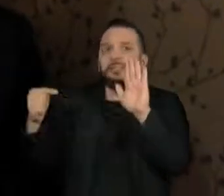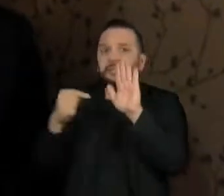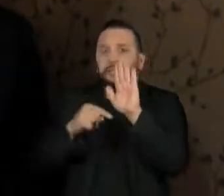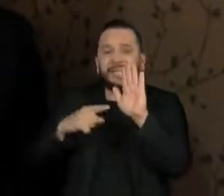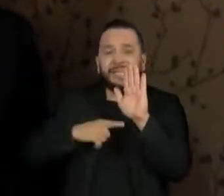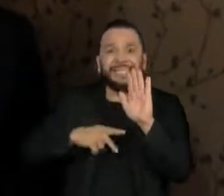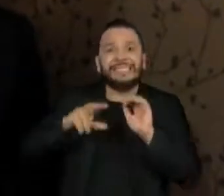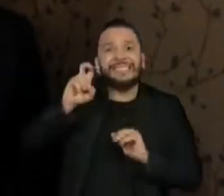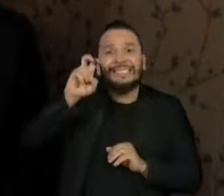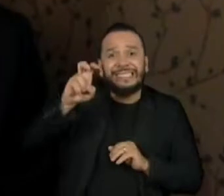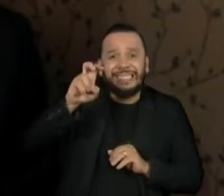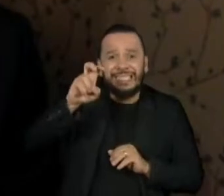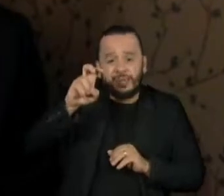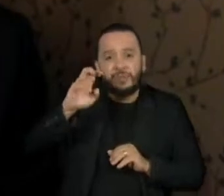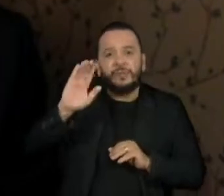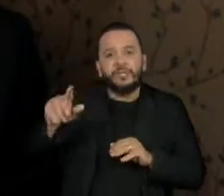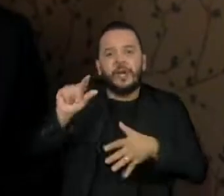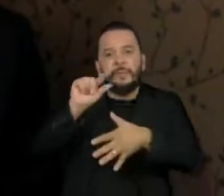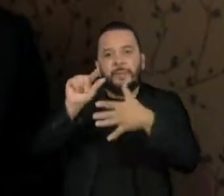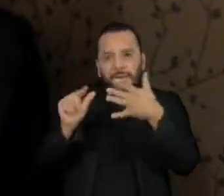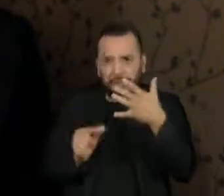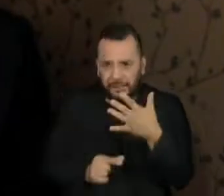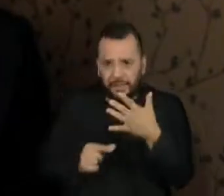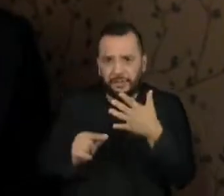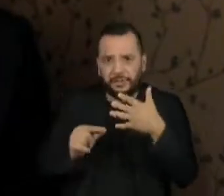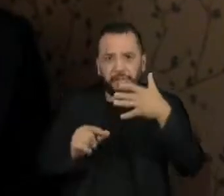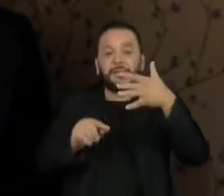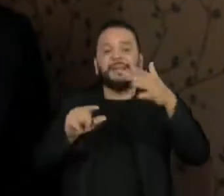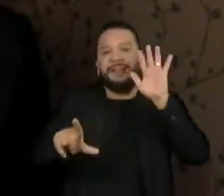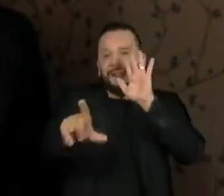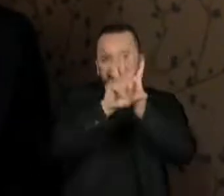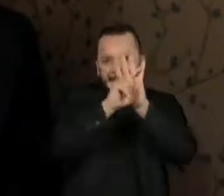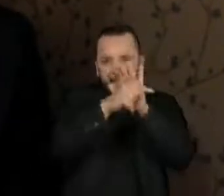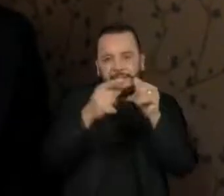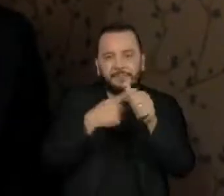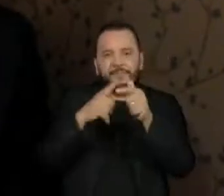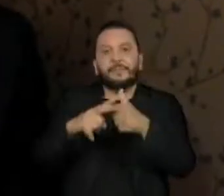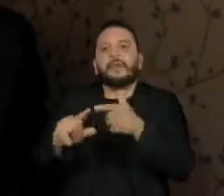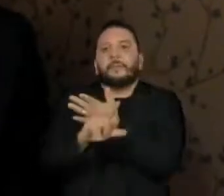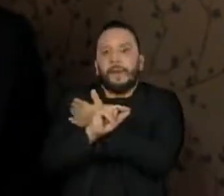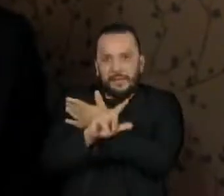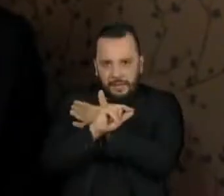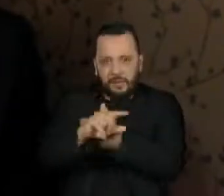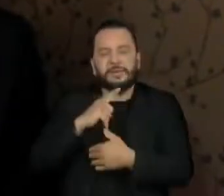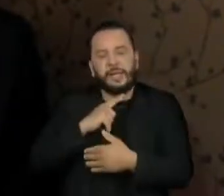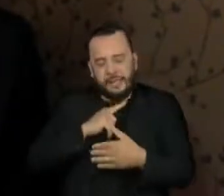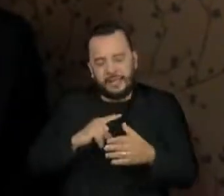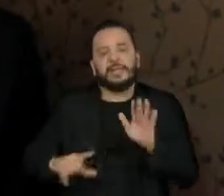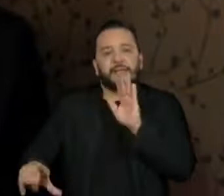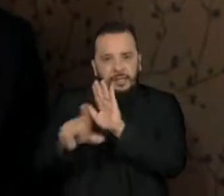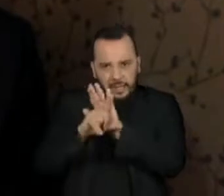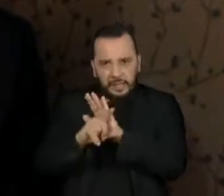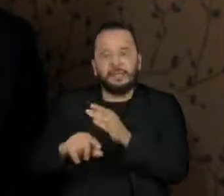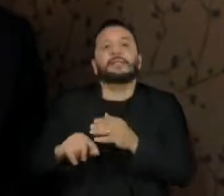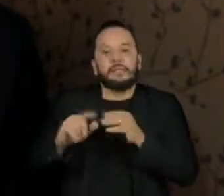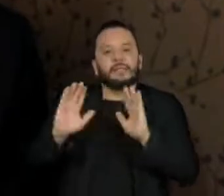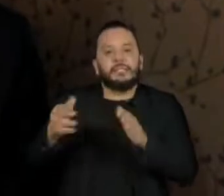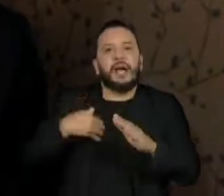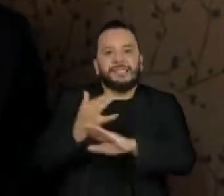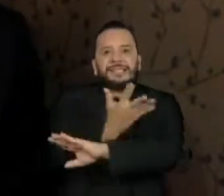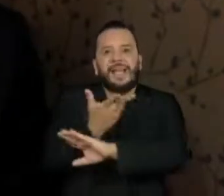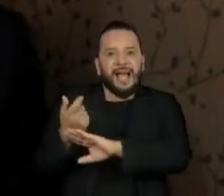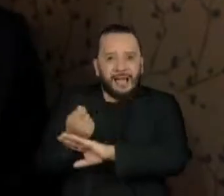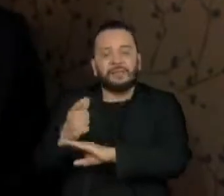cinco biomas. A Mata Atlântica já tem a sua lei própria, o Pantanal e o Cerrado têm as suas leis em tramitação